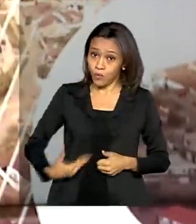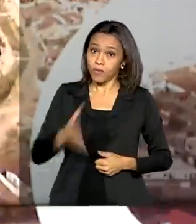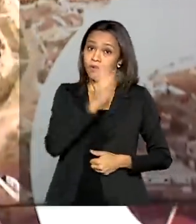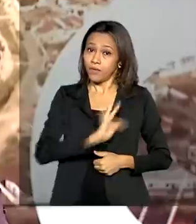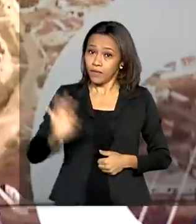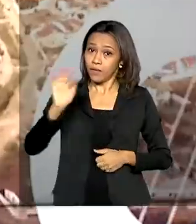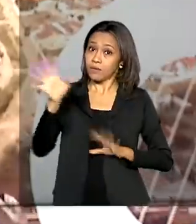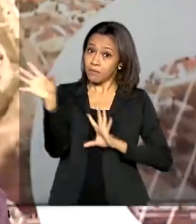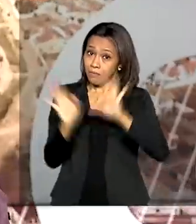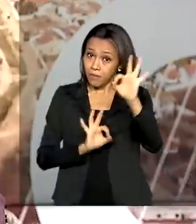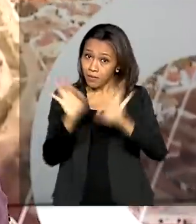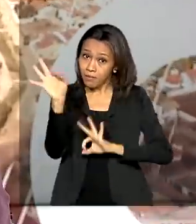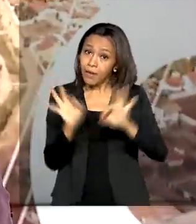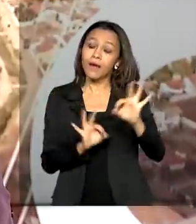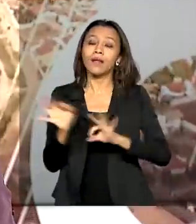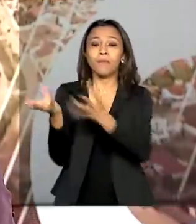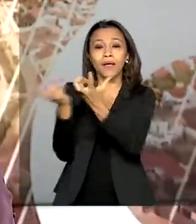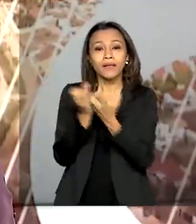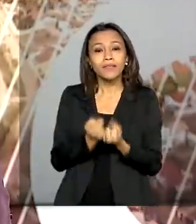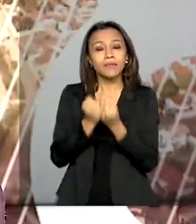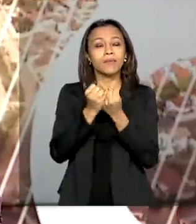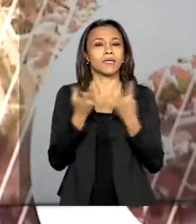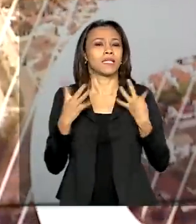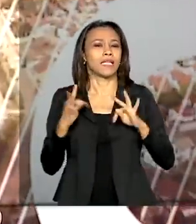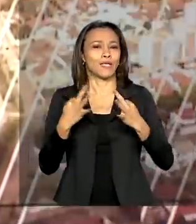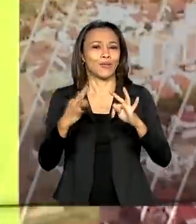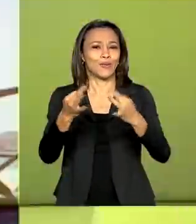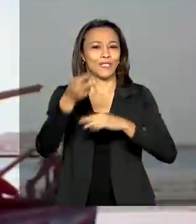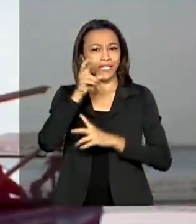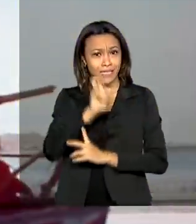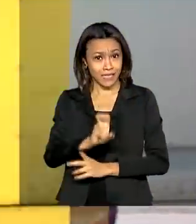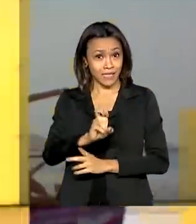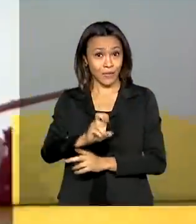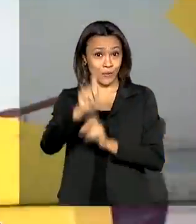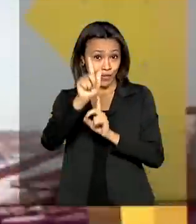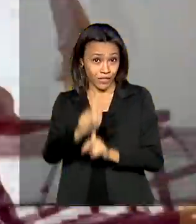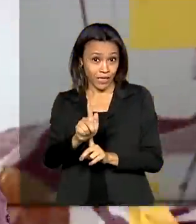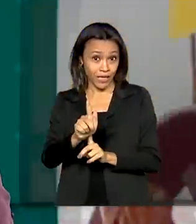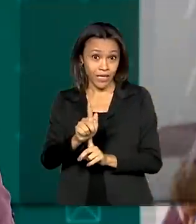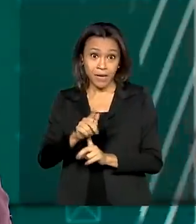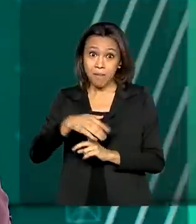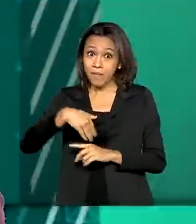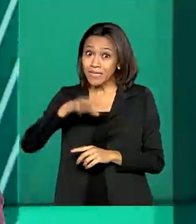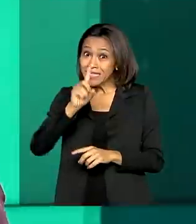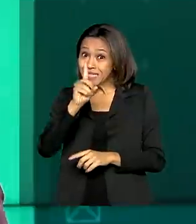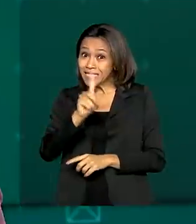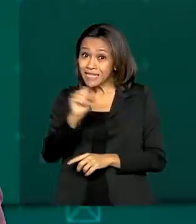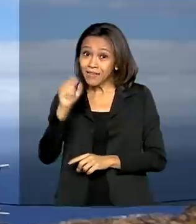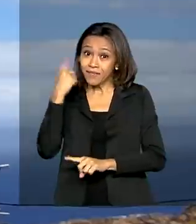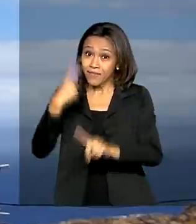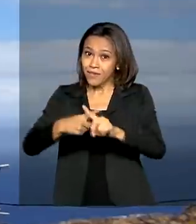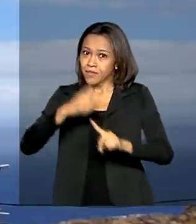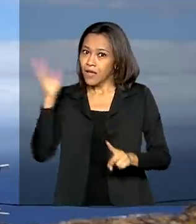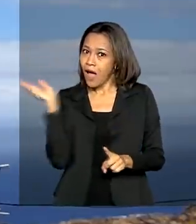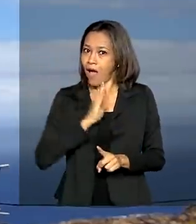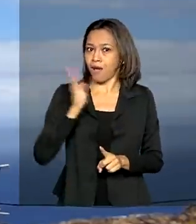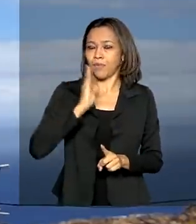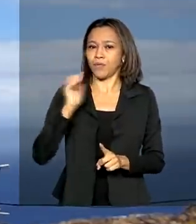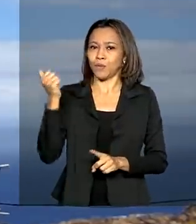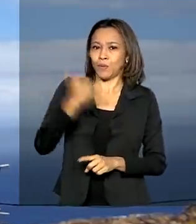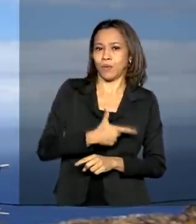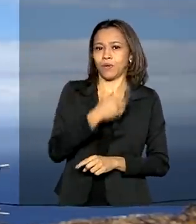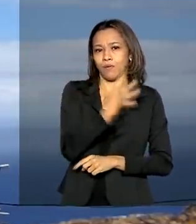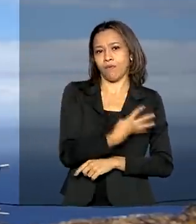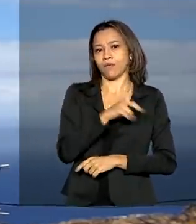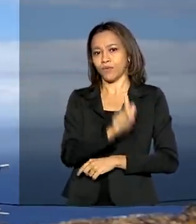para receber a tecnologia 5G, 100 vezes mais rápida que a 4G. O Brasil